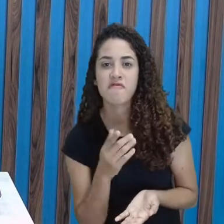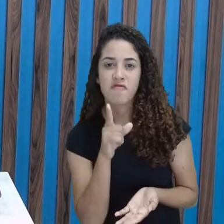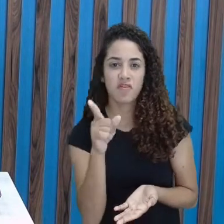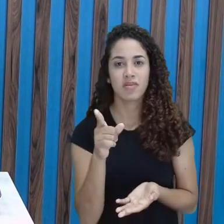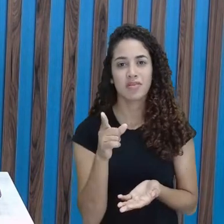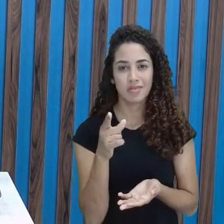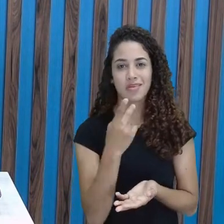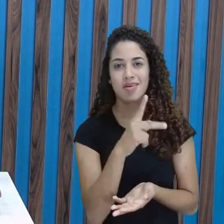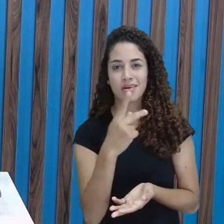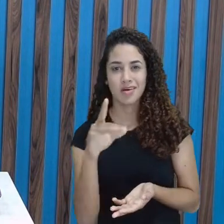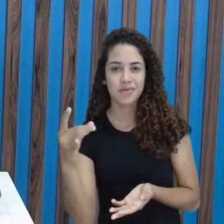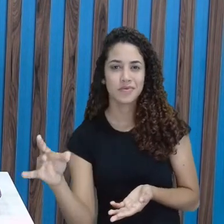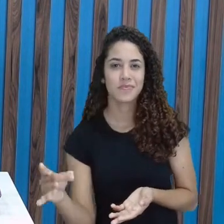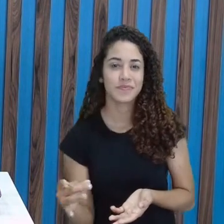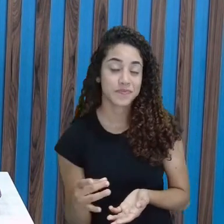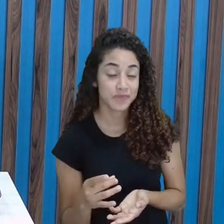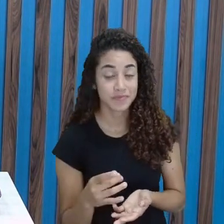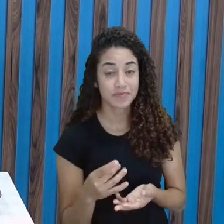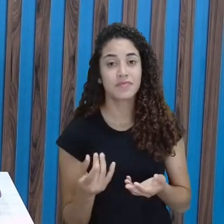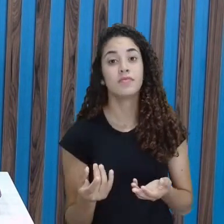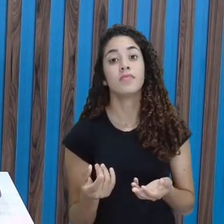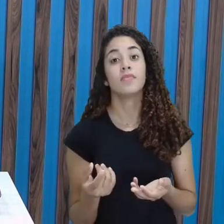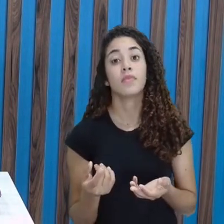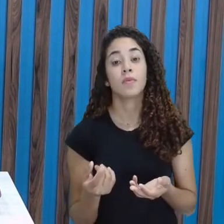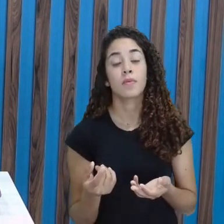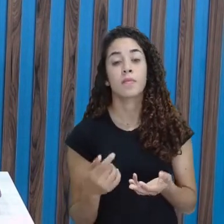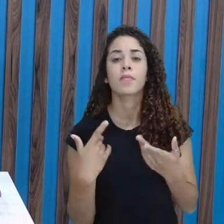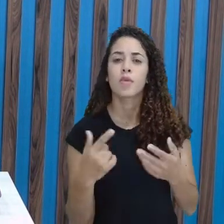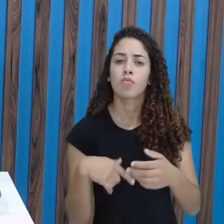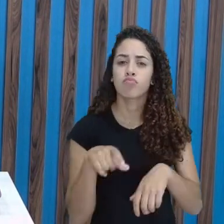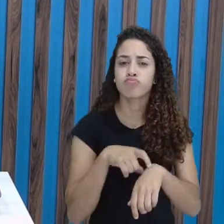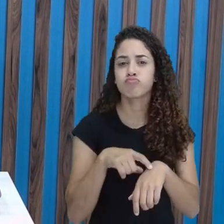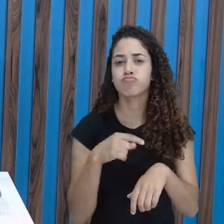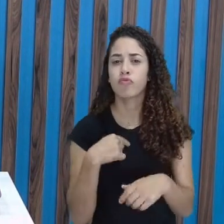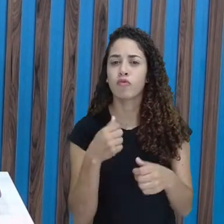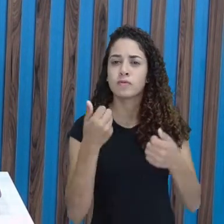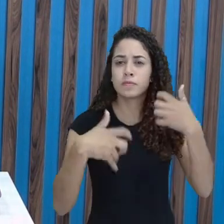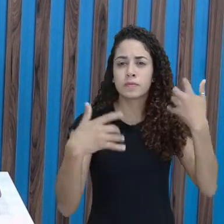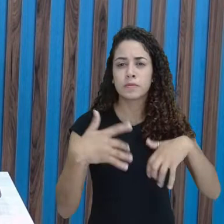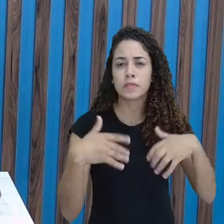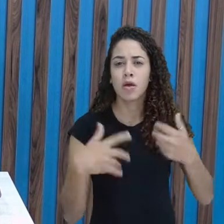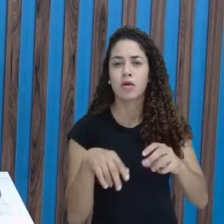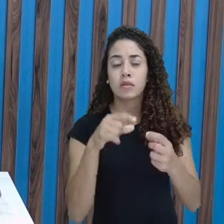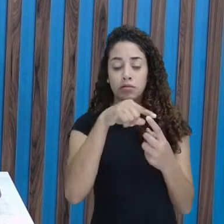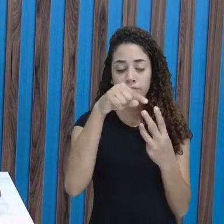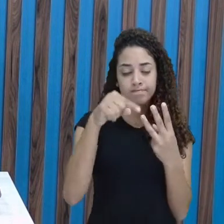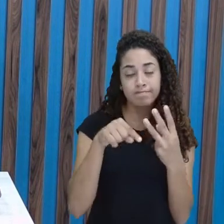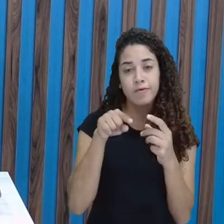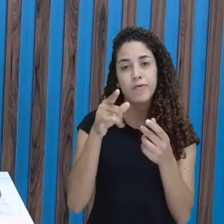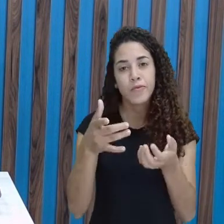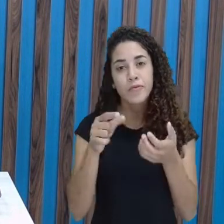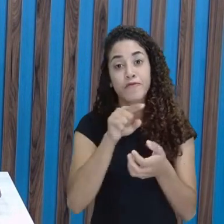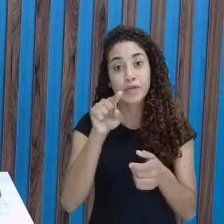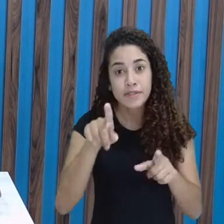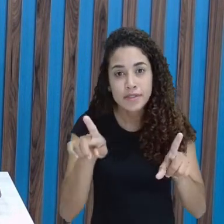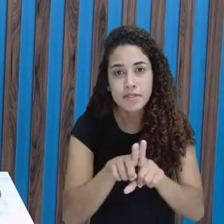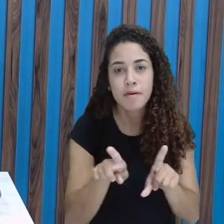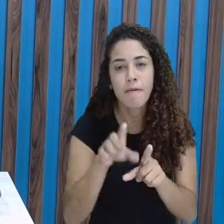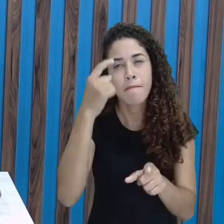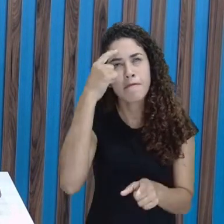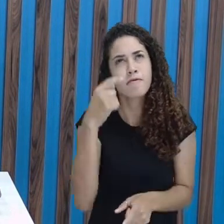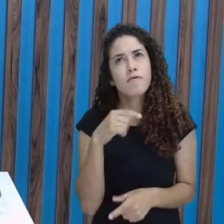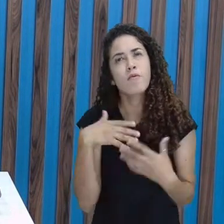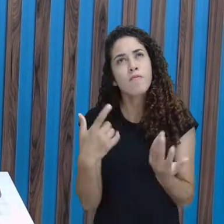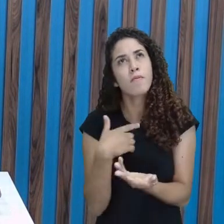preferida de cada um. Enquanto eu estou falando aqui dessas crianças, eu quero que você aí pense também qual é a sua comida